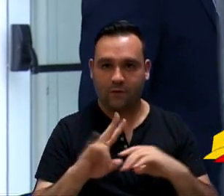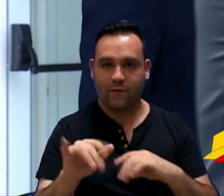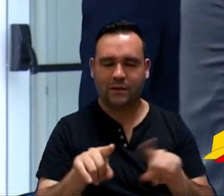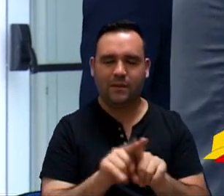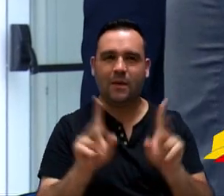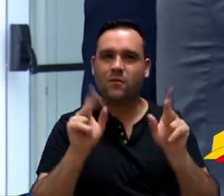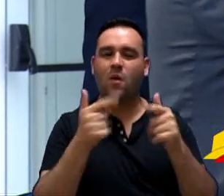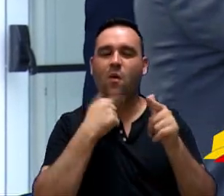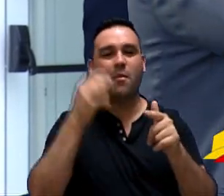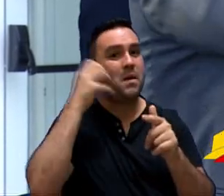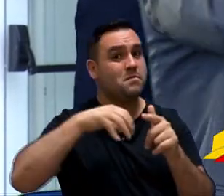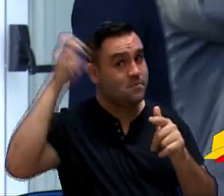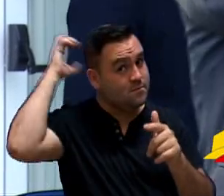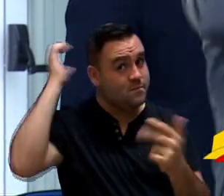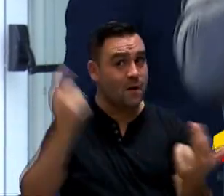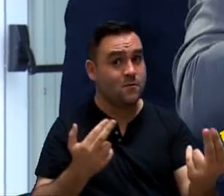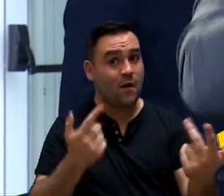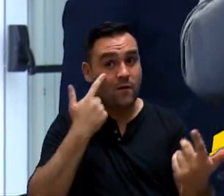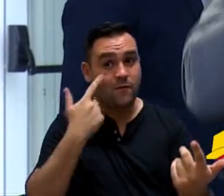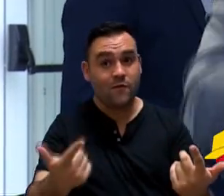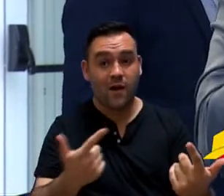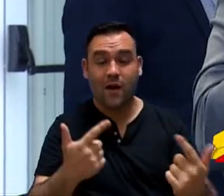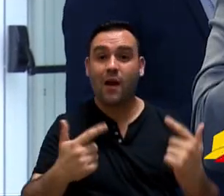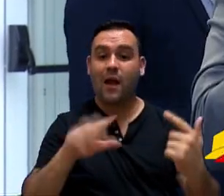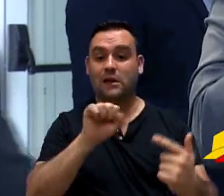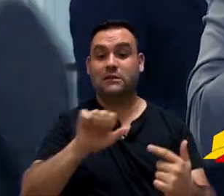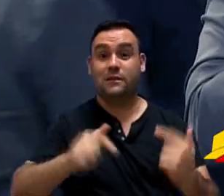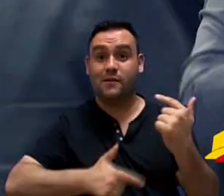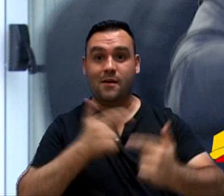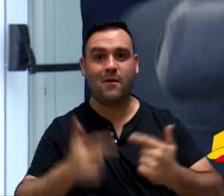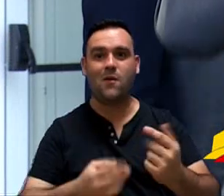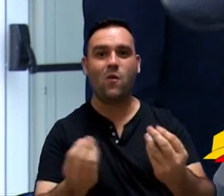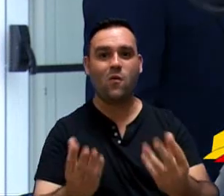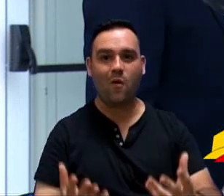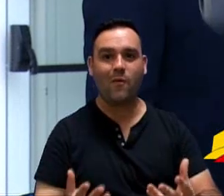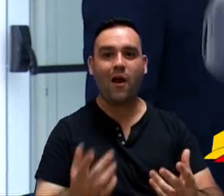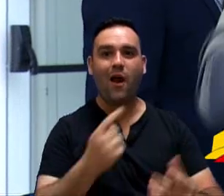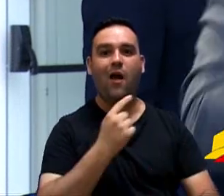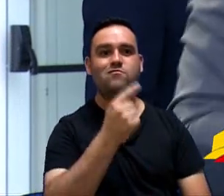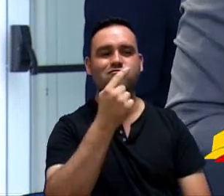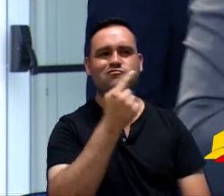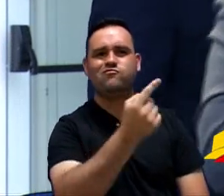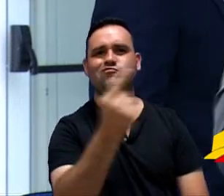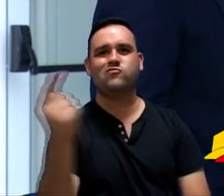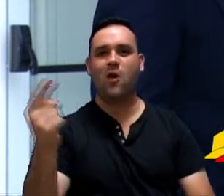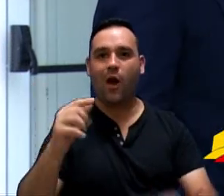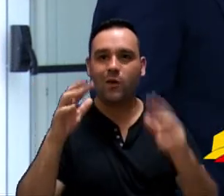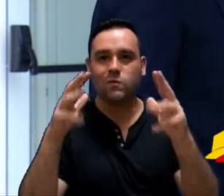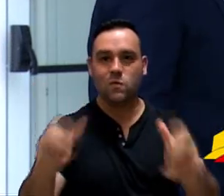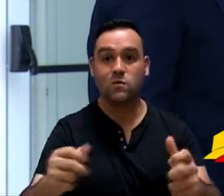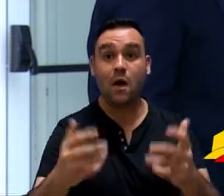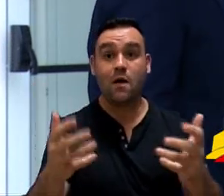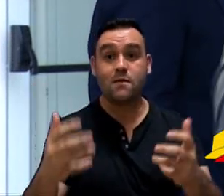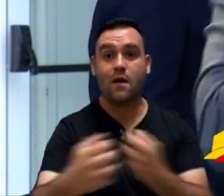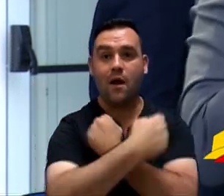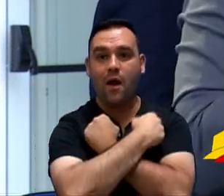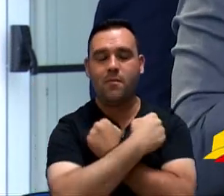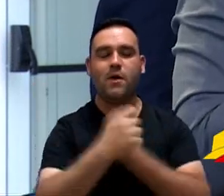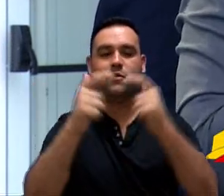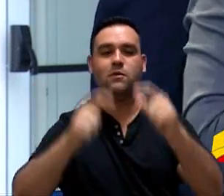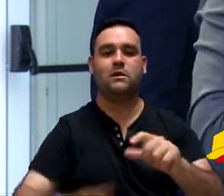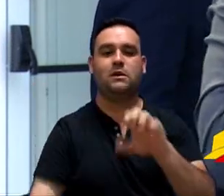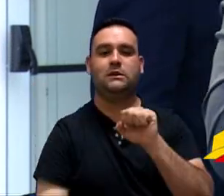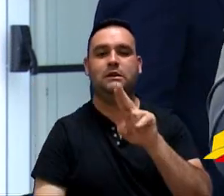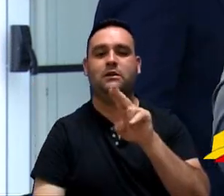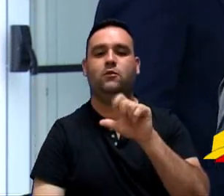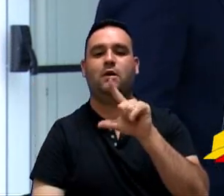o Berics também posta, olha para você ver o trabalho do SAI. Então vai individualizar todos. Muito bom. Eu quero mandar um abraço lá no Parque